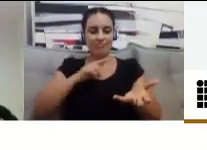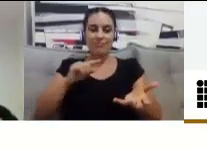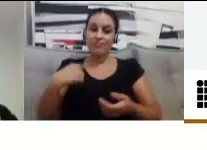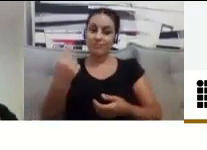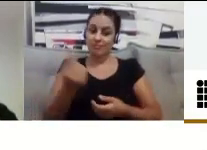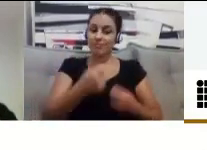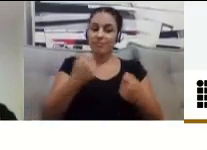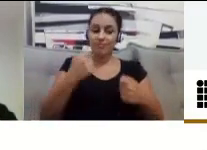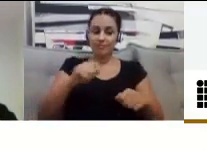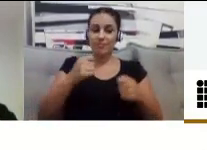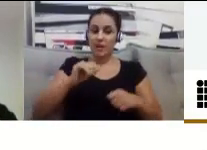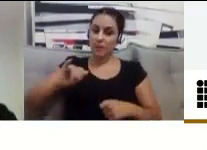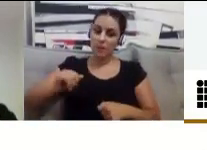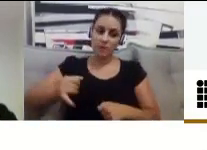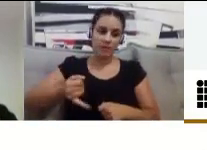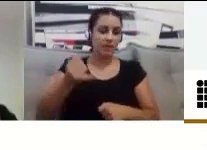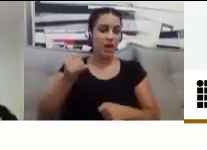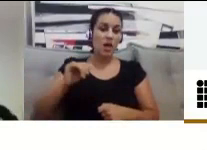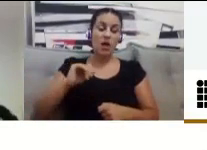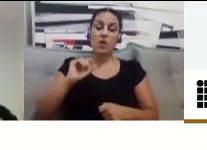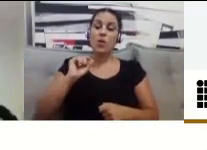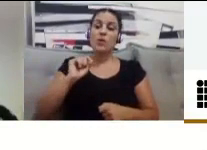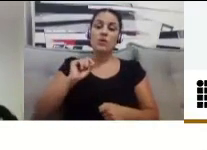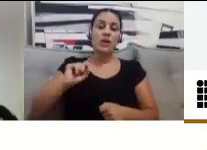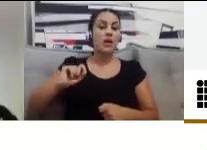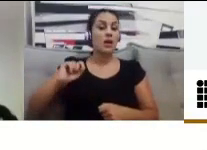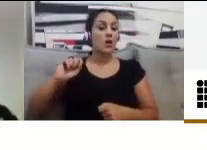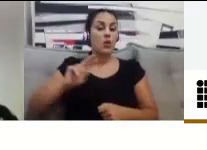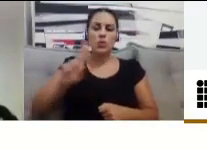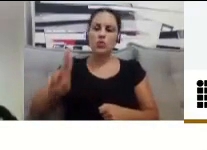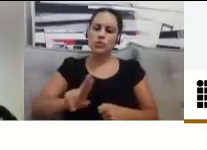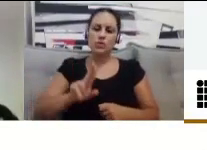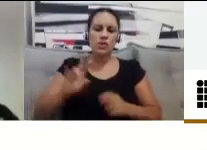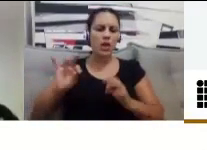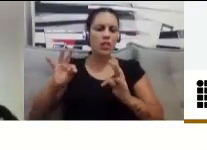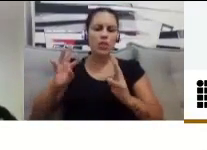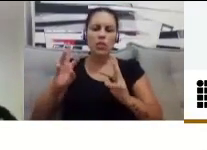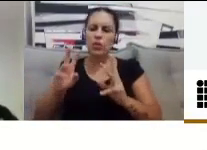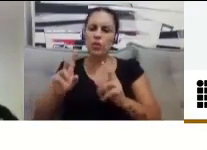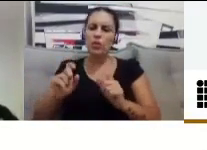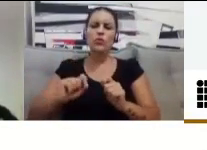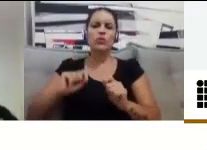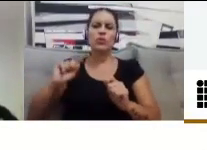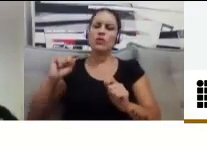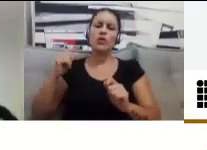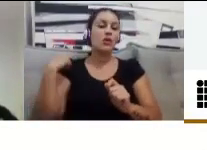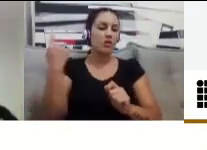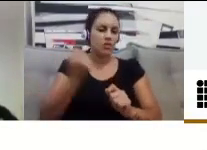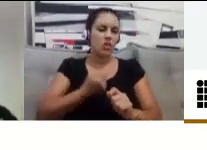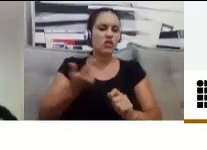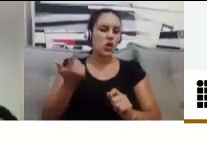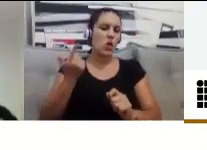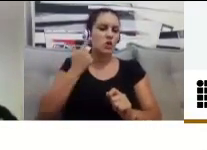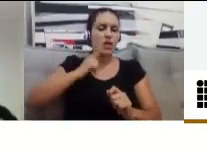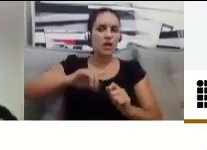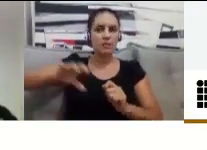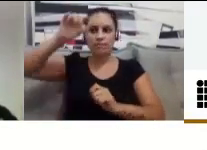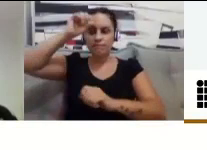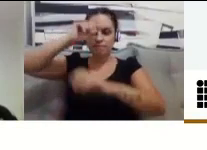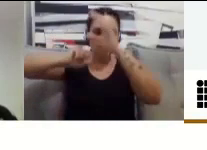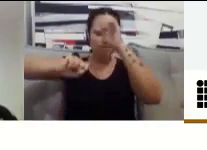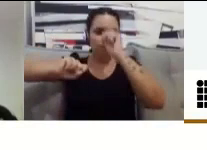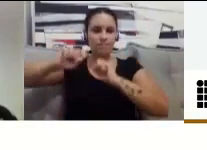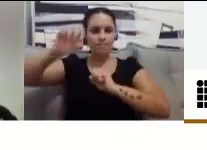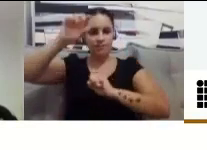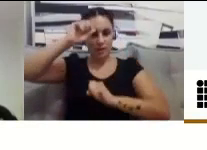material rico mesmo. Mas precisa de dedicação, tá? Parabéns a toda a equipe, a essa estrutura